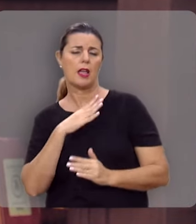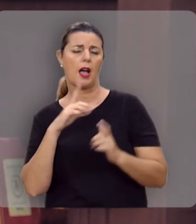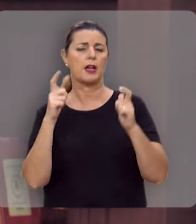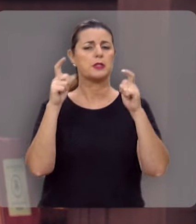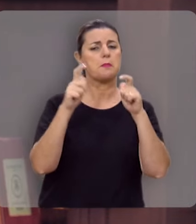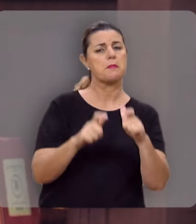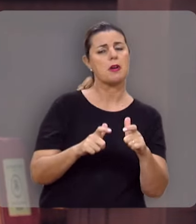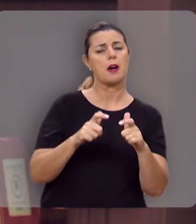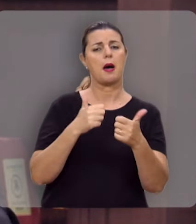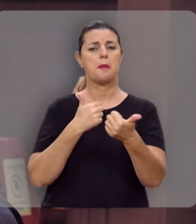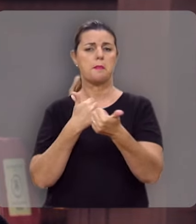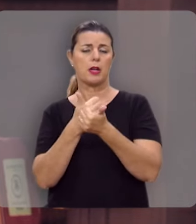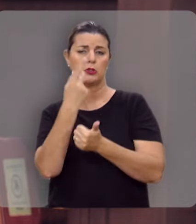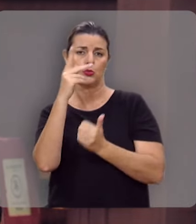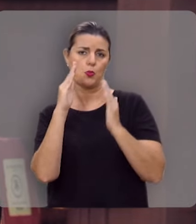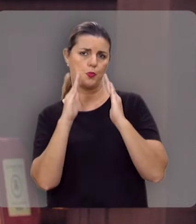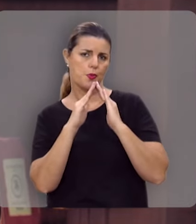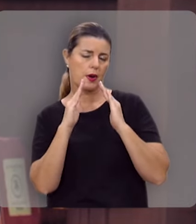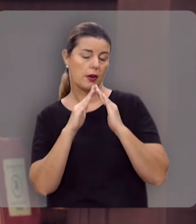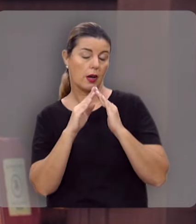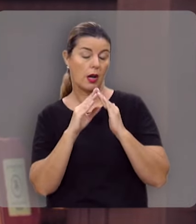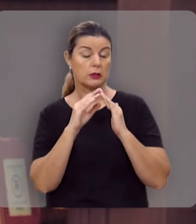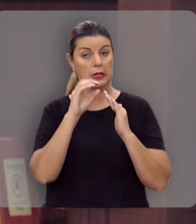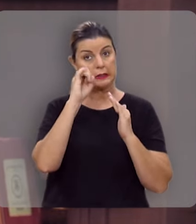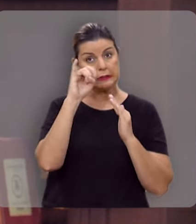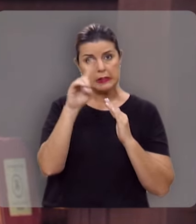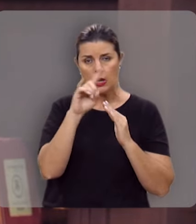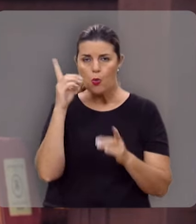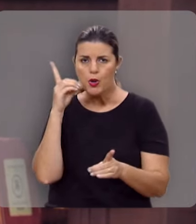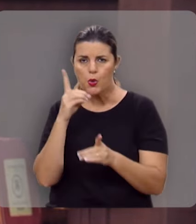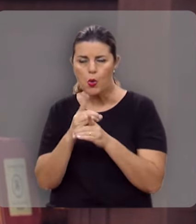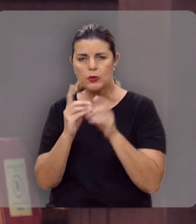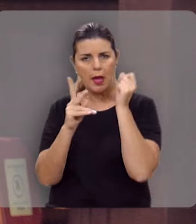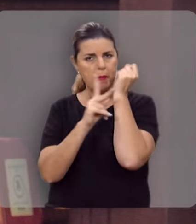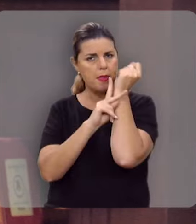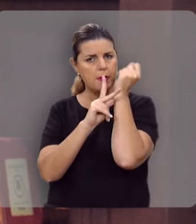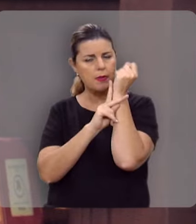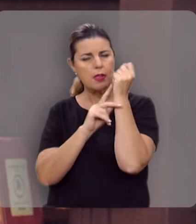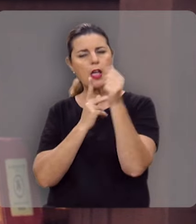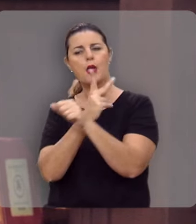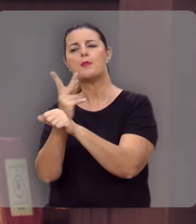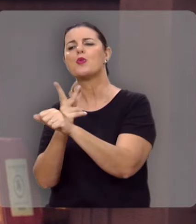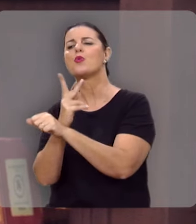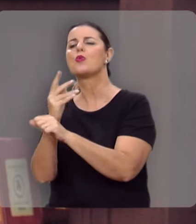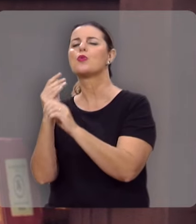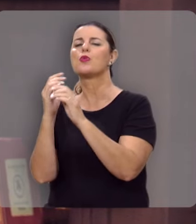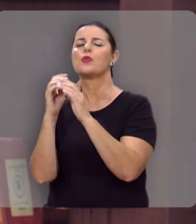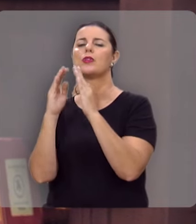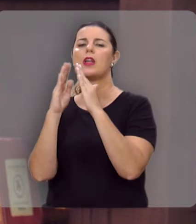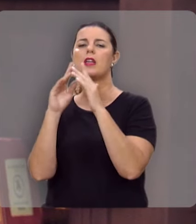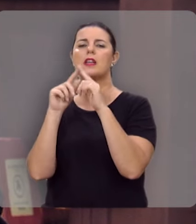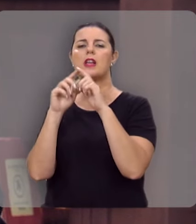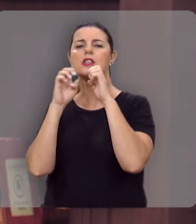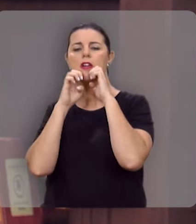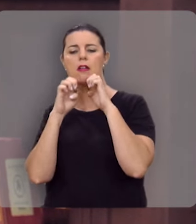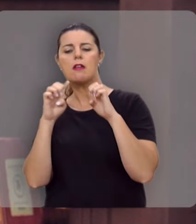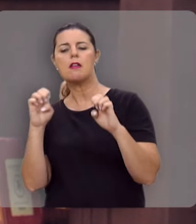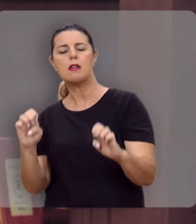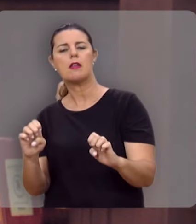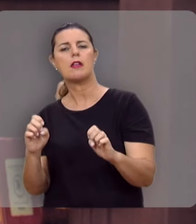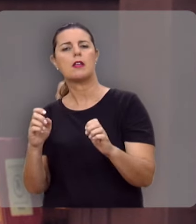bairro, perto de você. Se você não encontrar nenhuma Igreja Presbiteriana, procure uma Igreja Evangélica